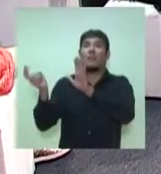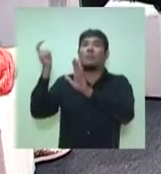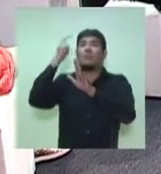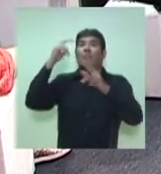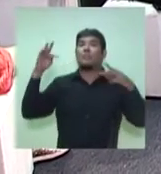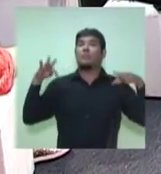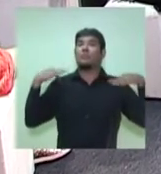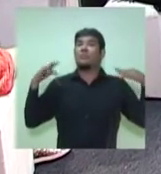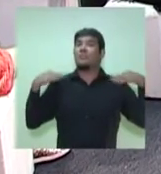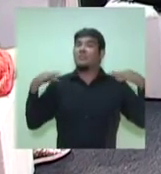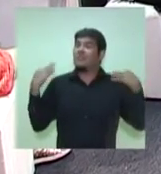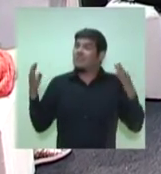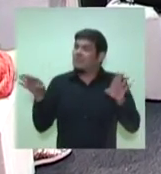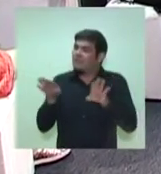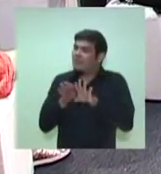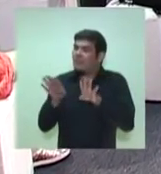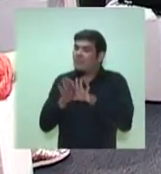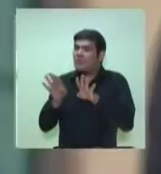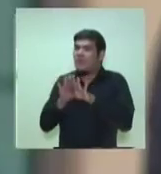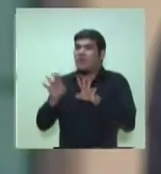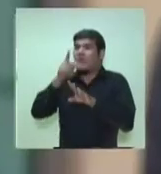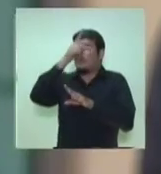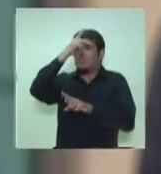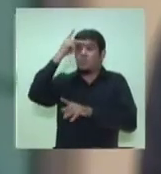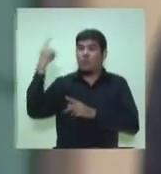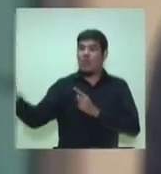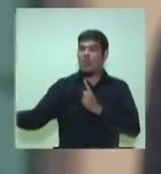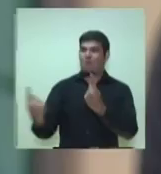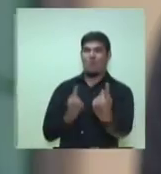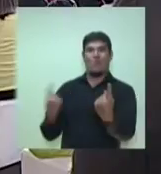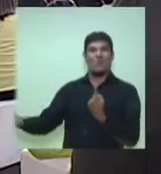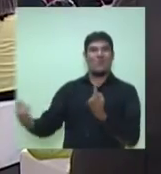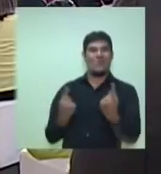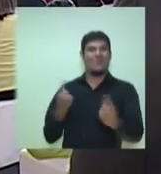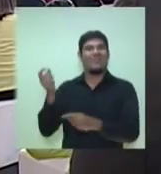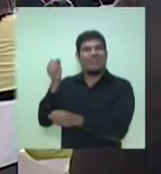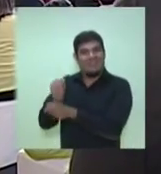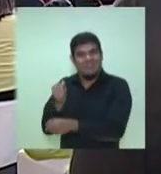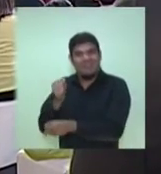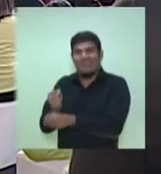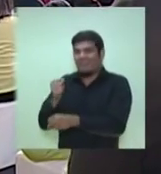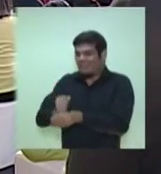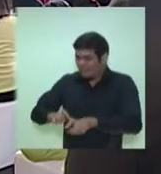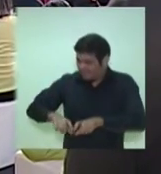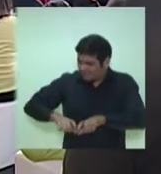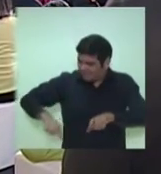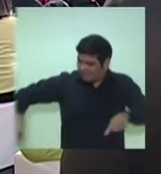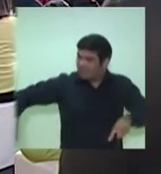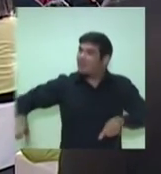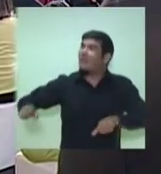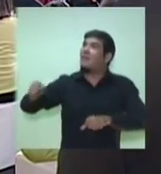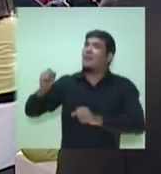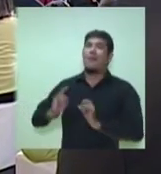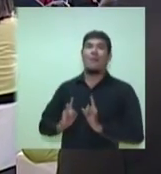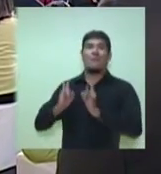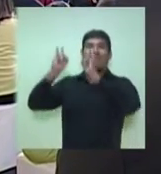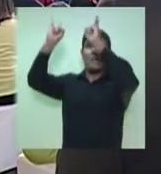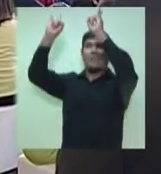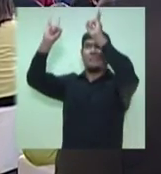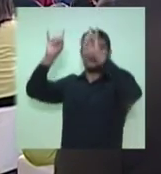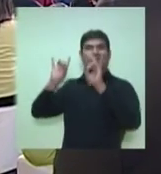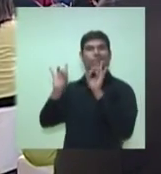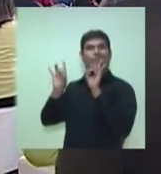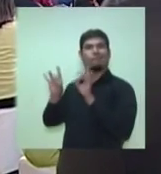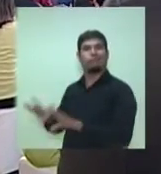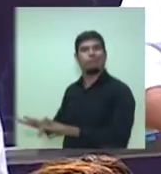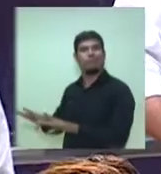essencialmente vida econômica para o centro. Nós vamos dar, recuperando as fachadas, arrecadando prédios que hoje estão abandonados para que se